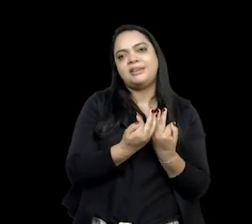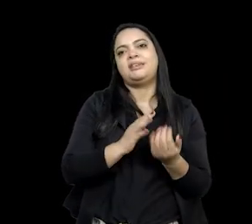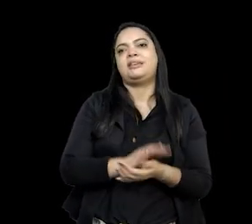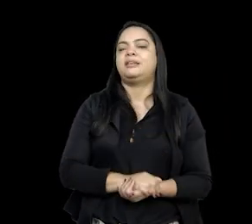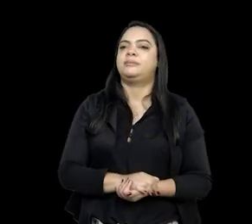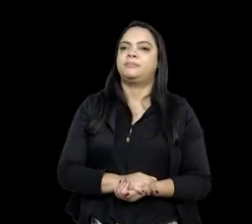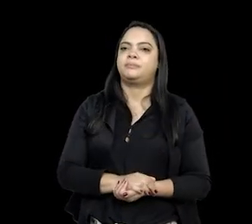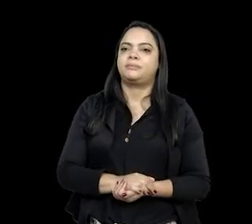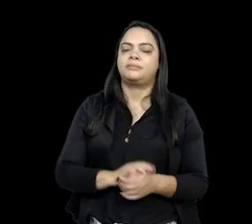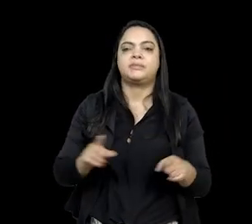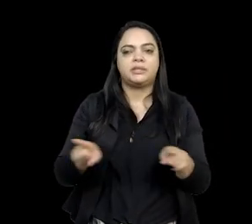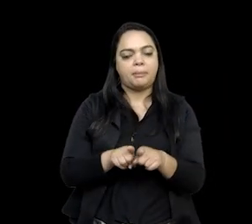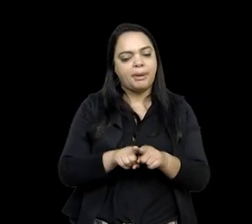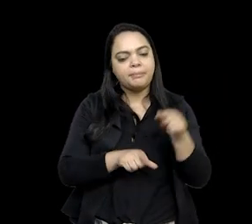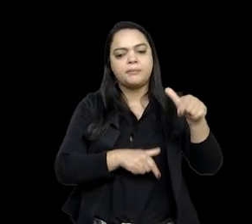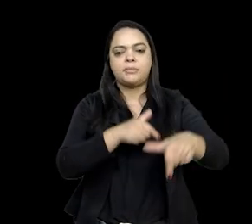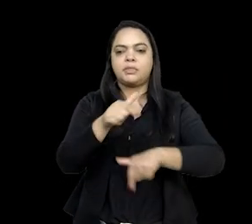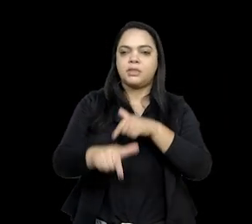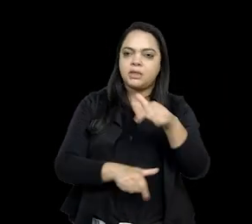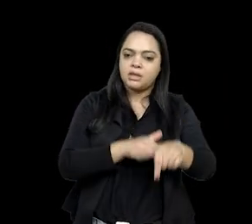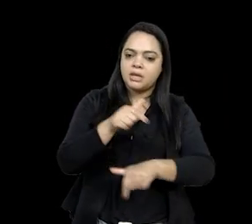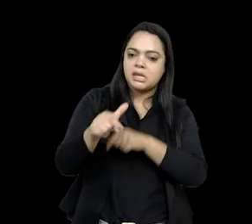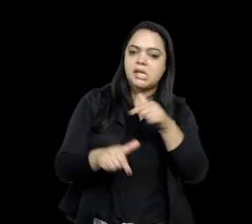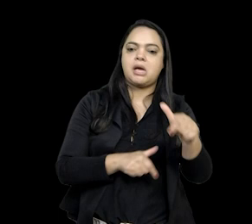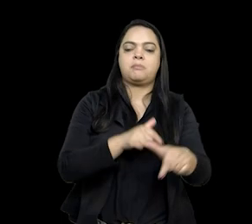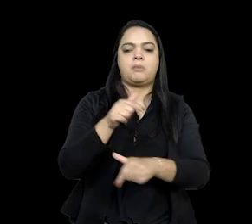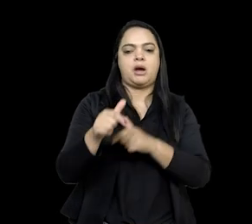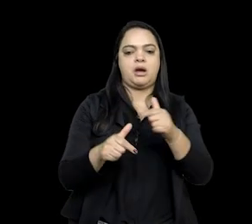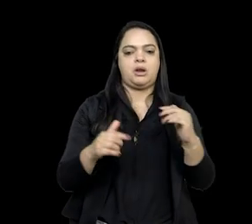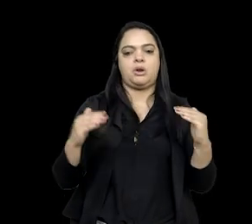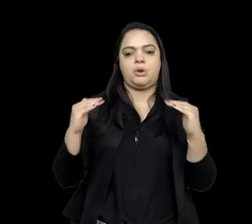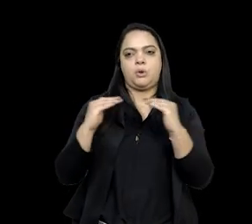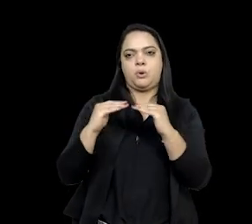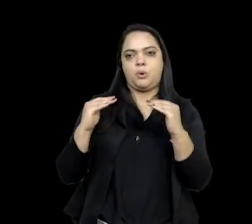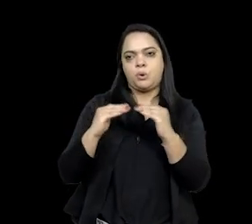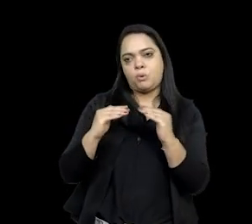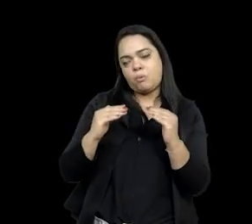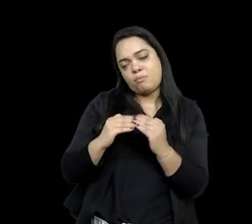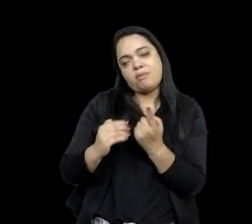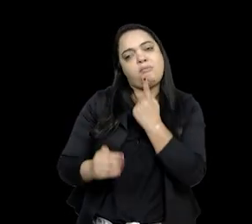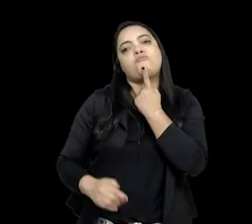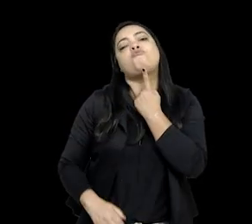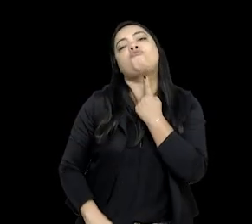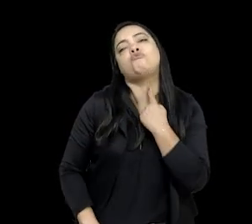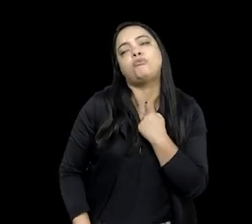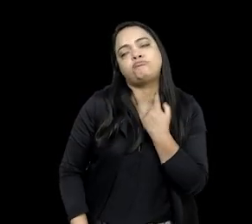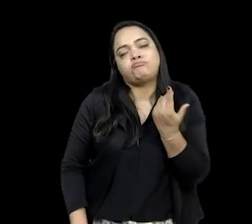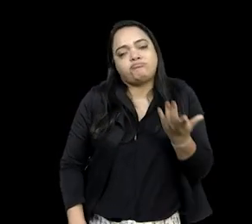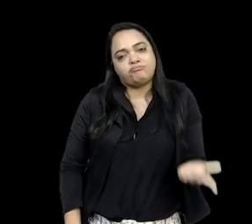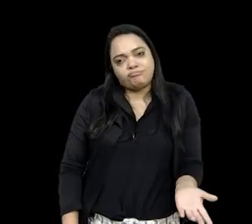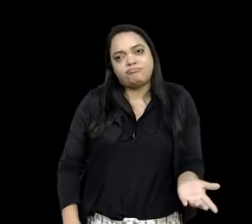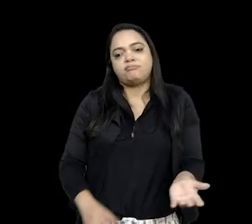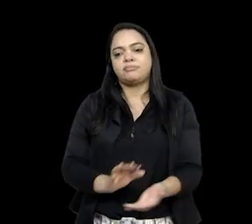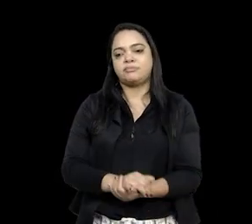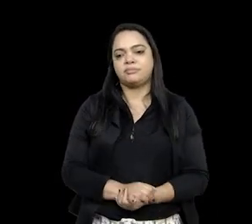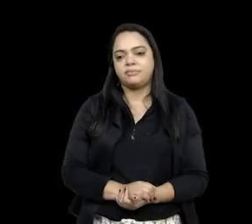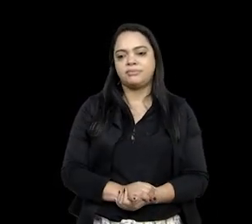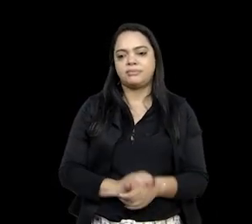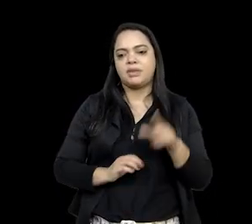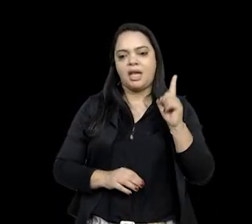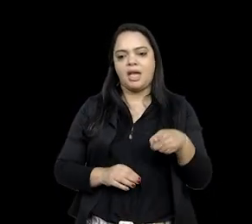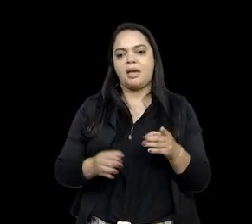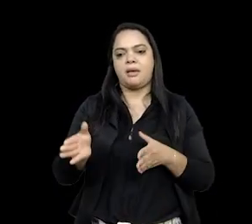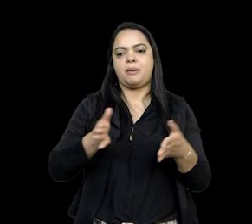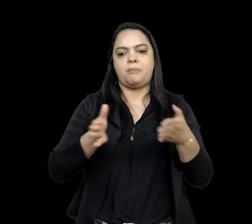exercer algum tipo de serviço que fosse mais condizente, com o que eles queriam, esse tipo de coisa, que era no período anterior a